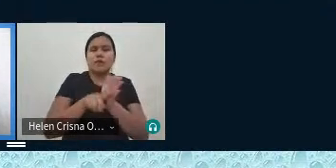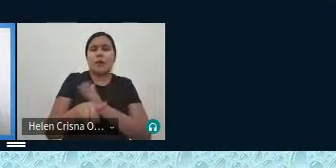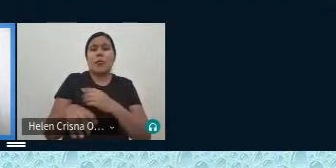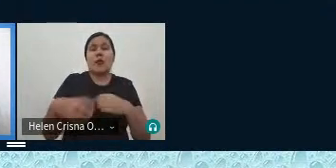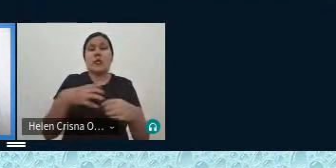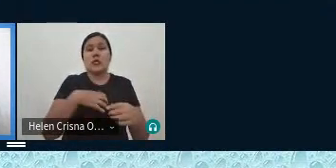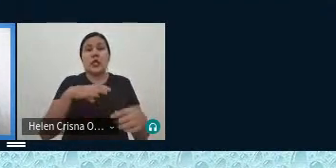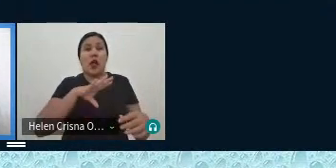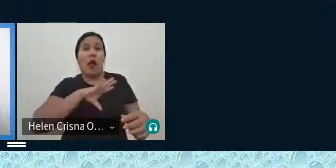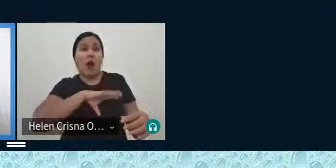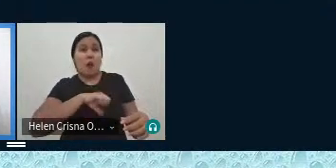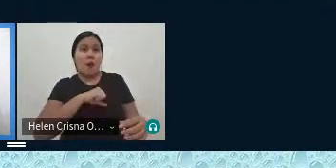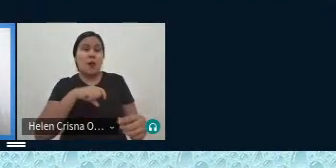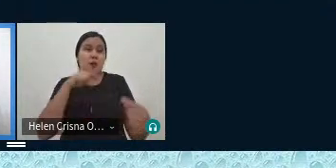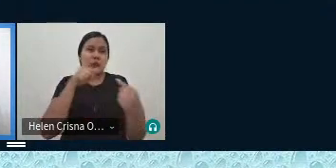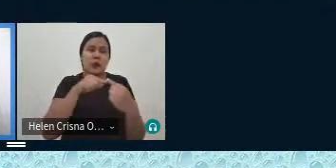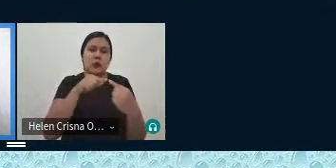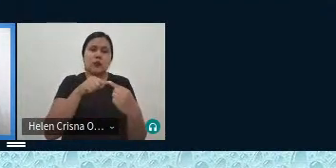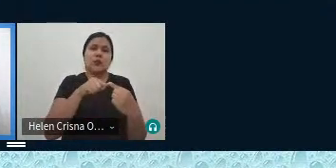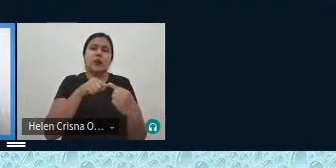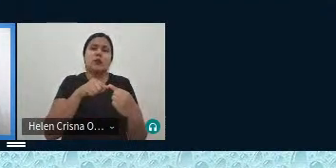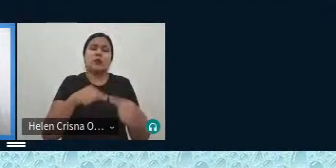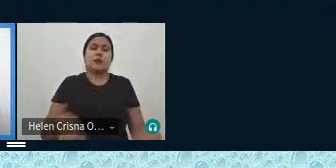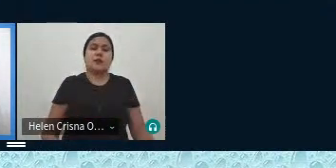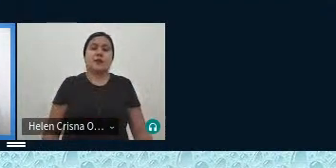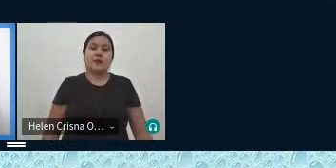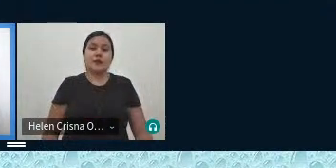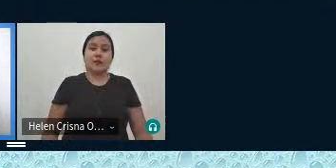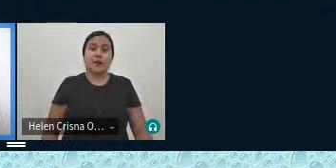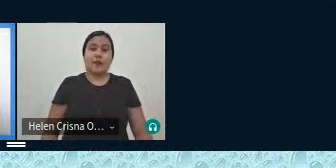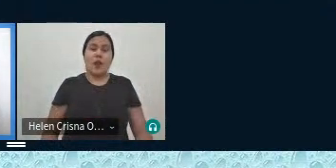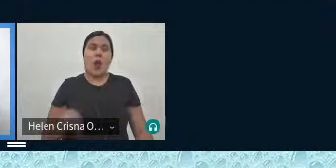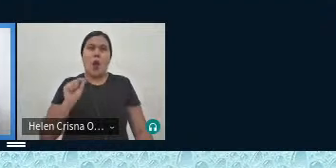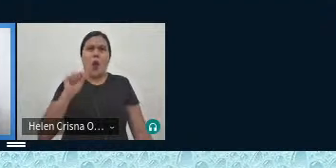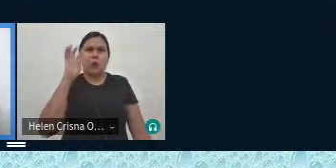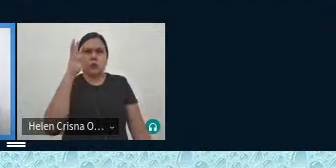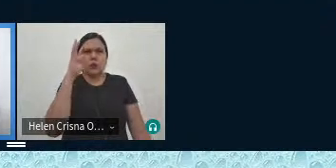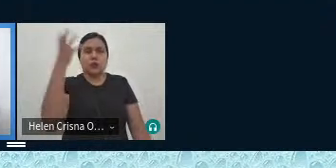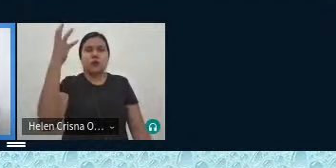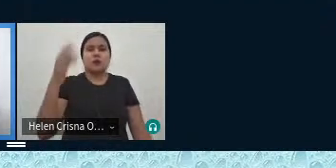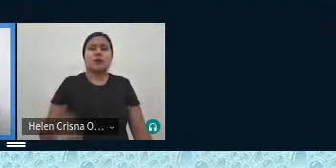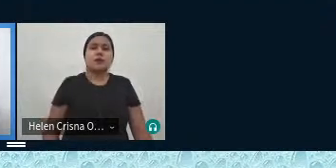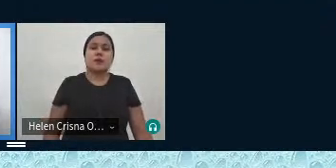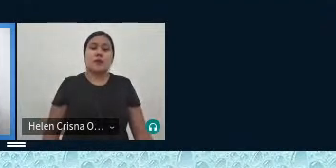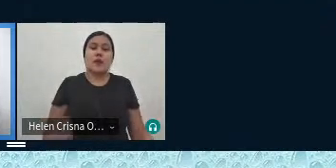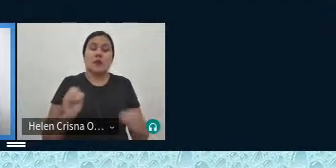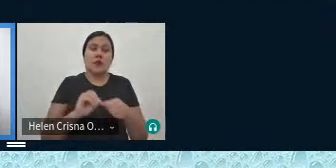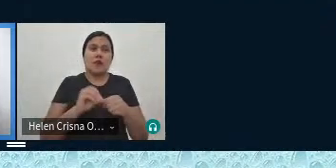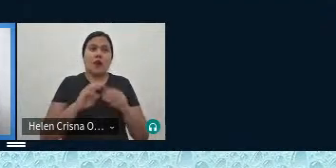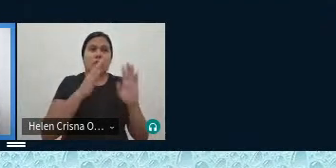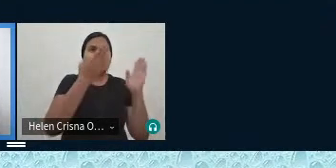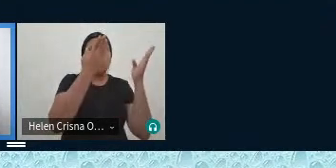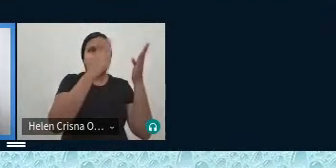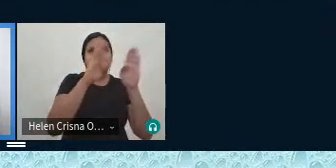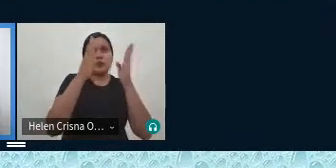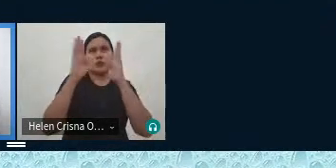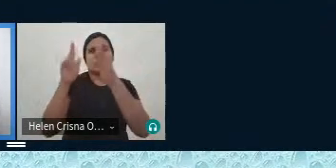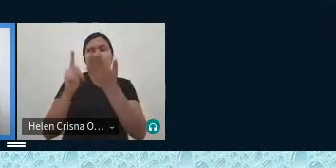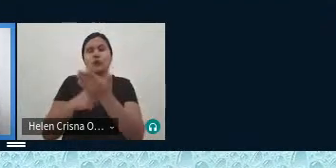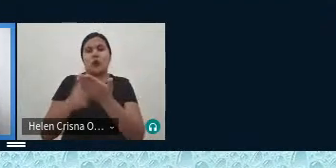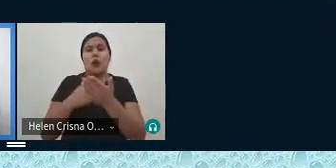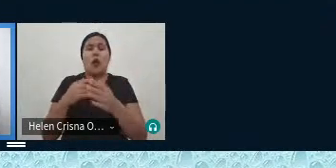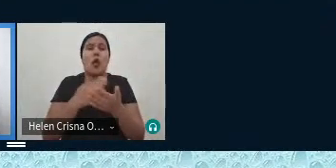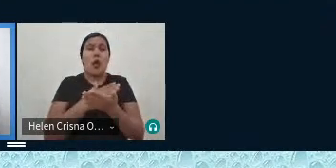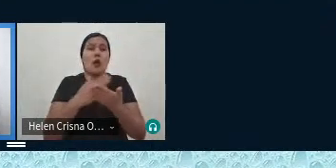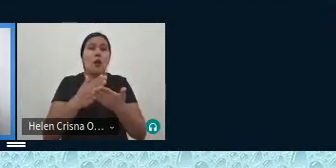amor pelo objeto e aí quando isso acontece você vai para a biblioteca e você começa